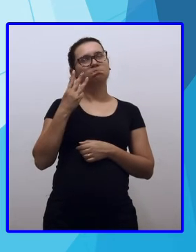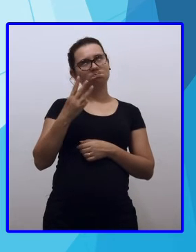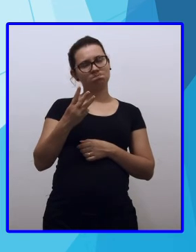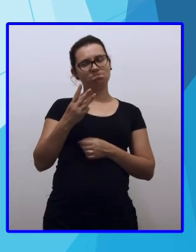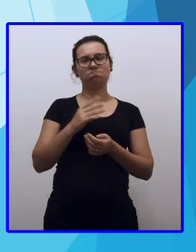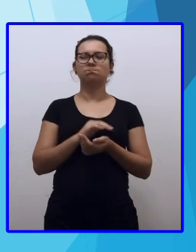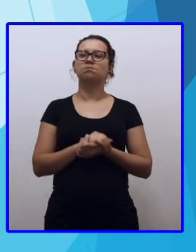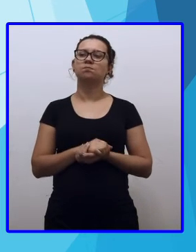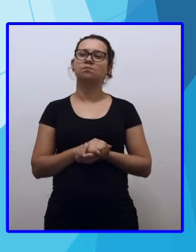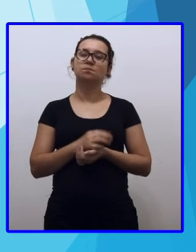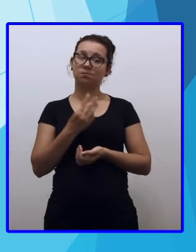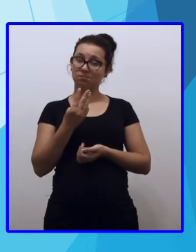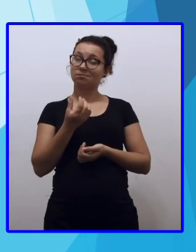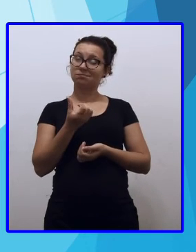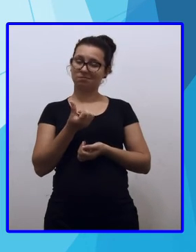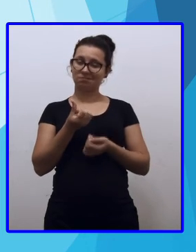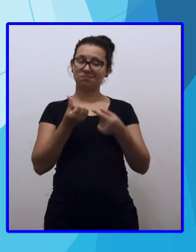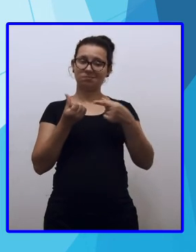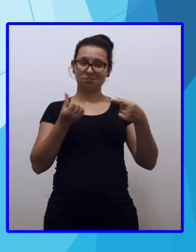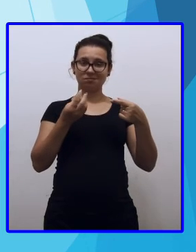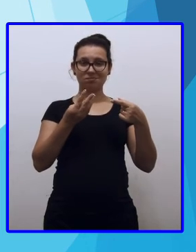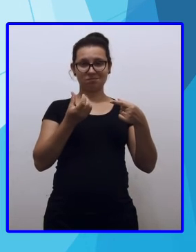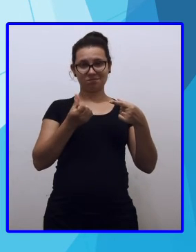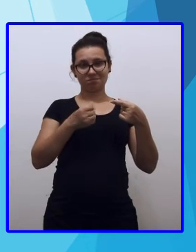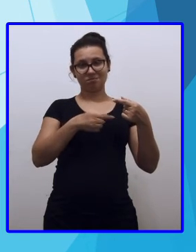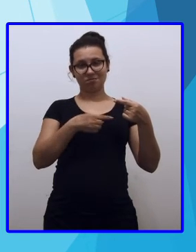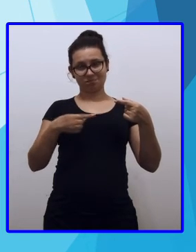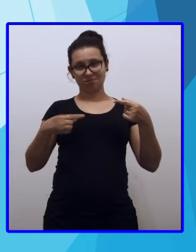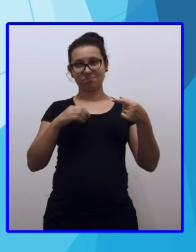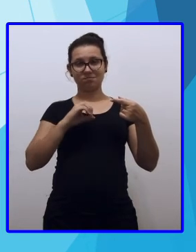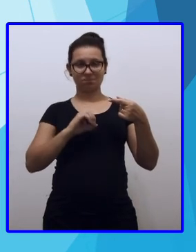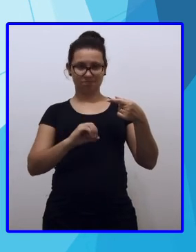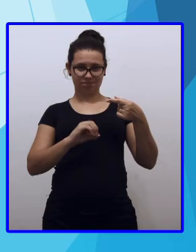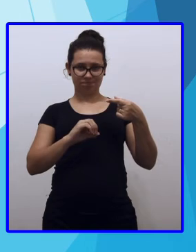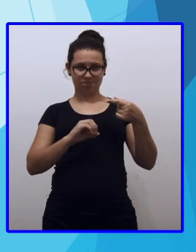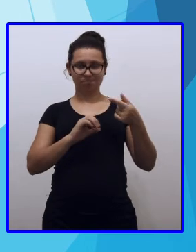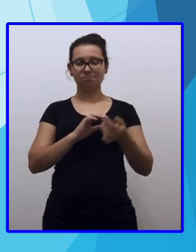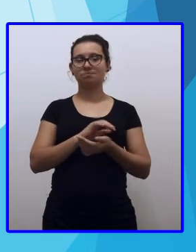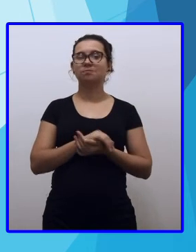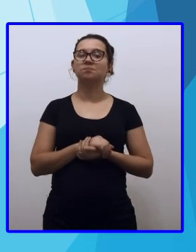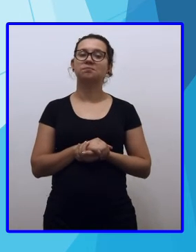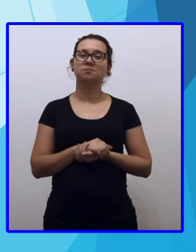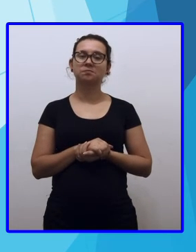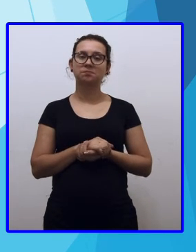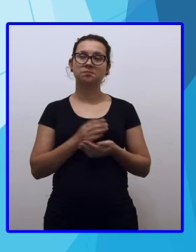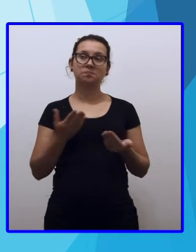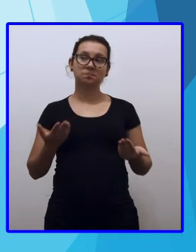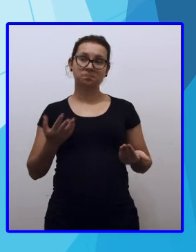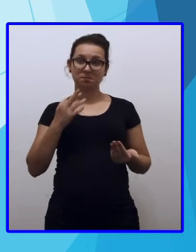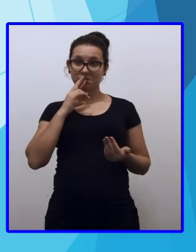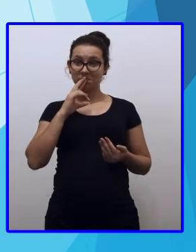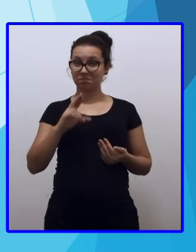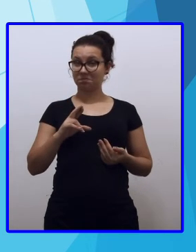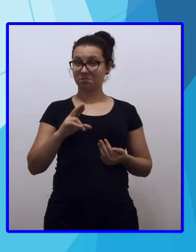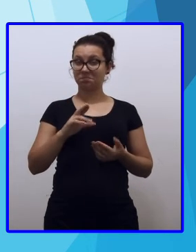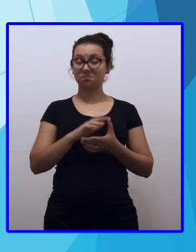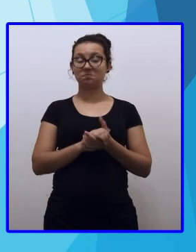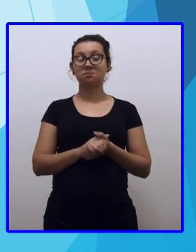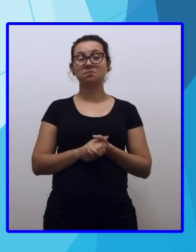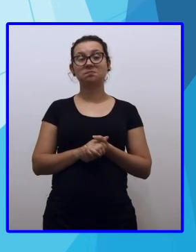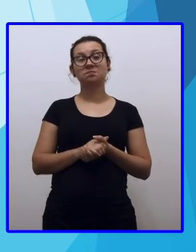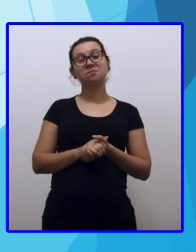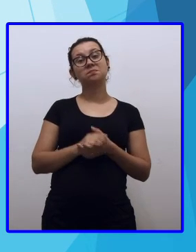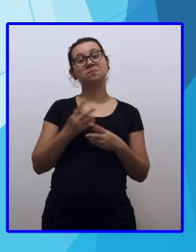12 vezes 3, 36. Para 36, nada. Qual será o valor de cada prestação?